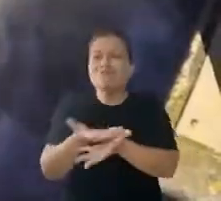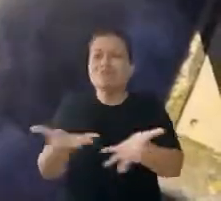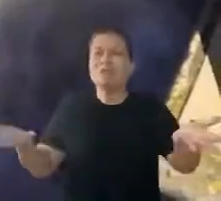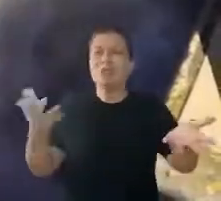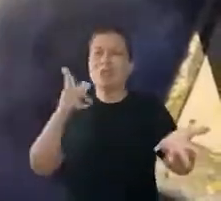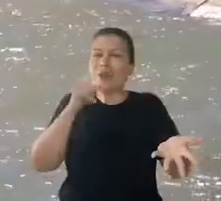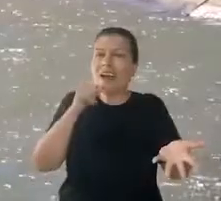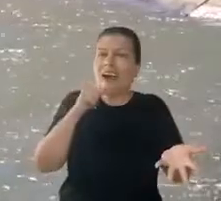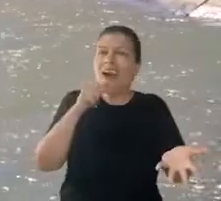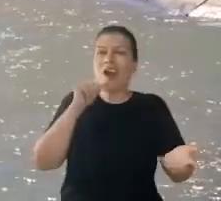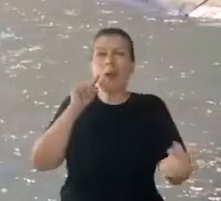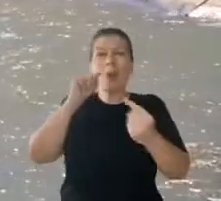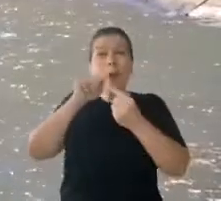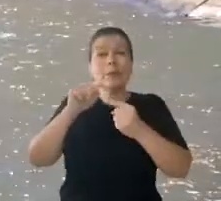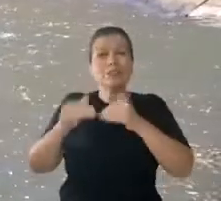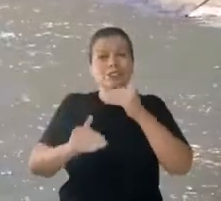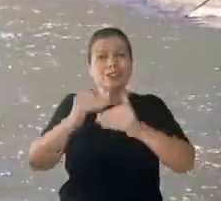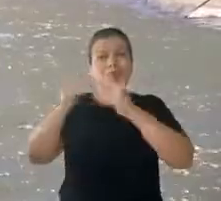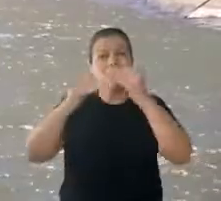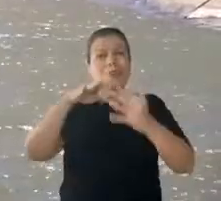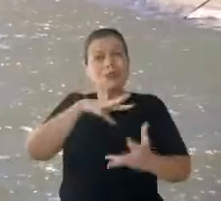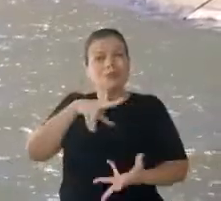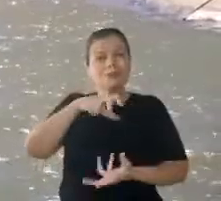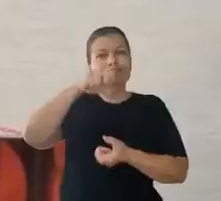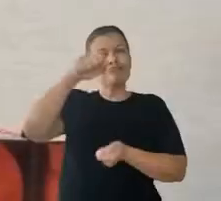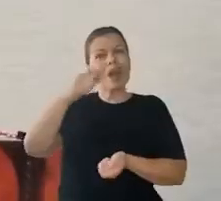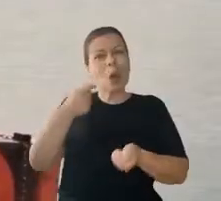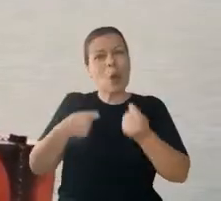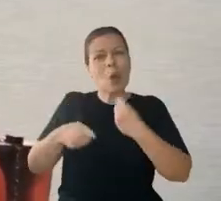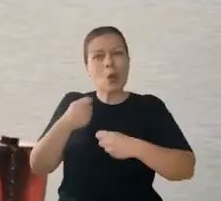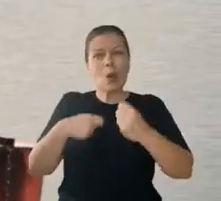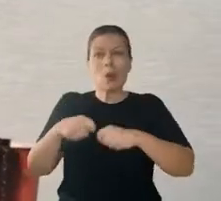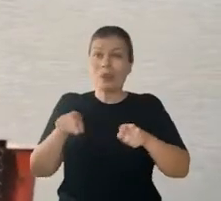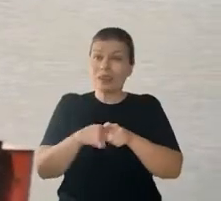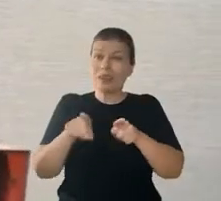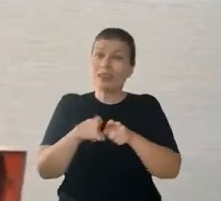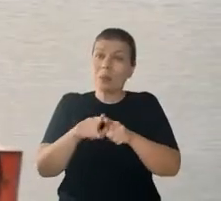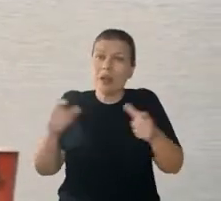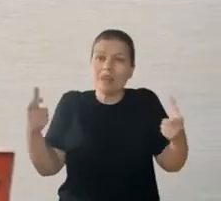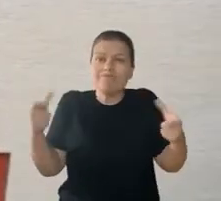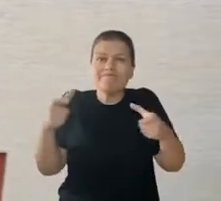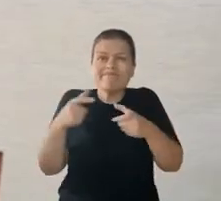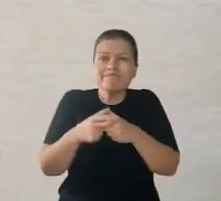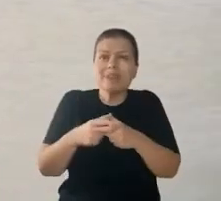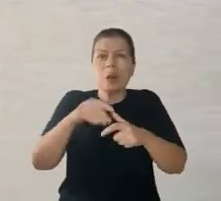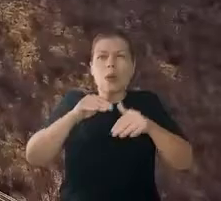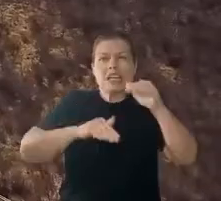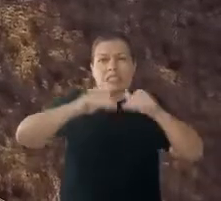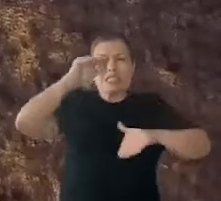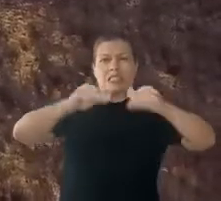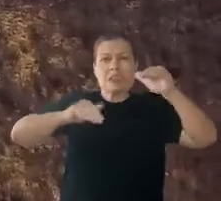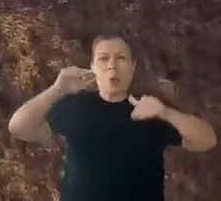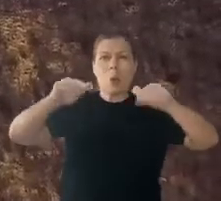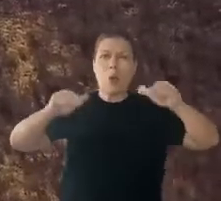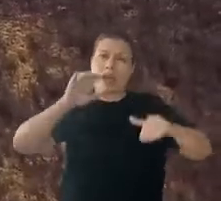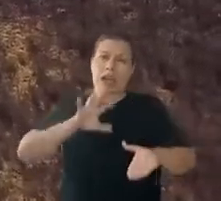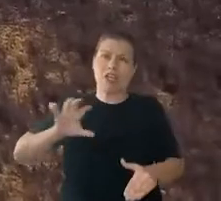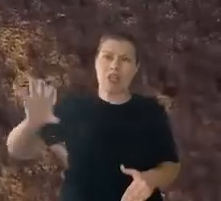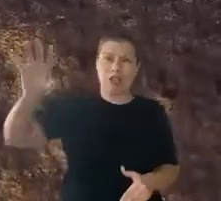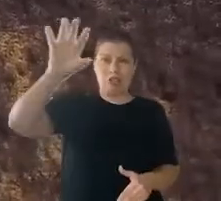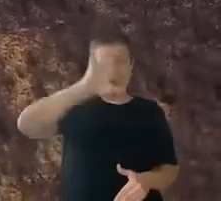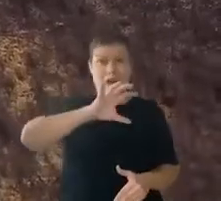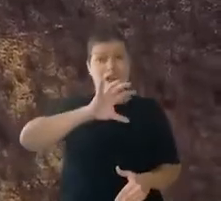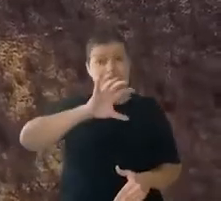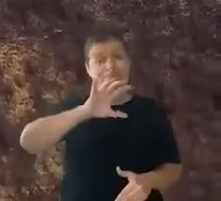da água para o desenvolvimento sustentável e econômico e para a redução das desigualdades regionais. De acordo com as